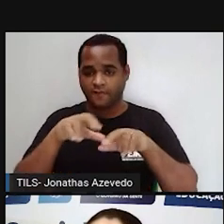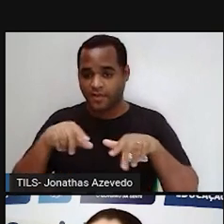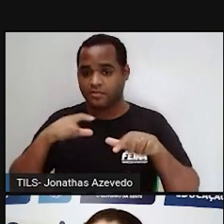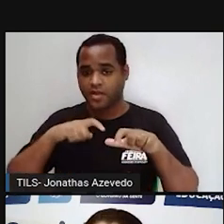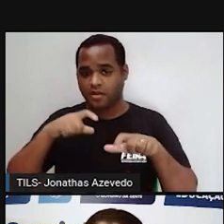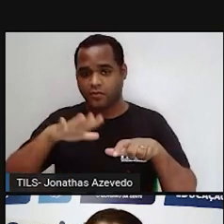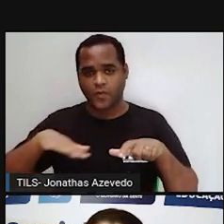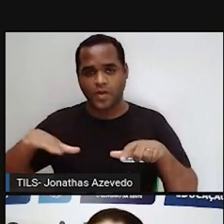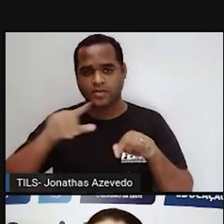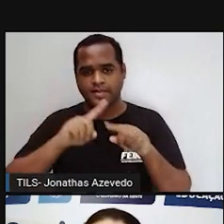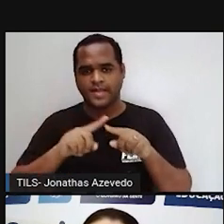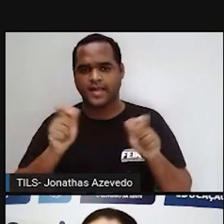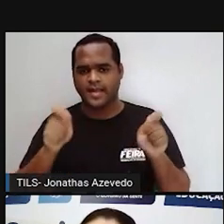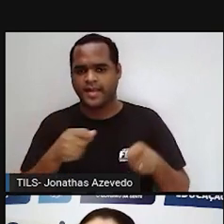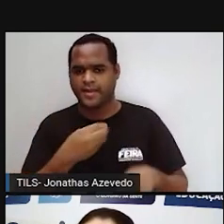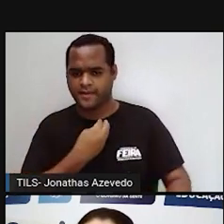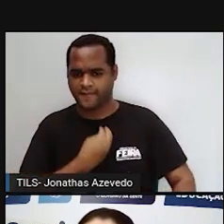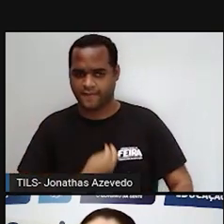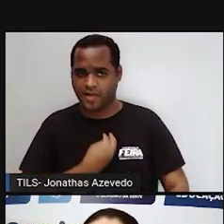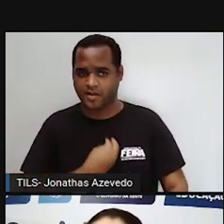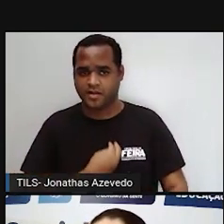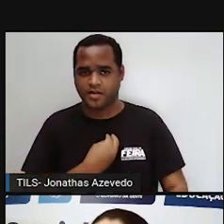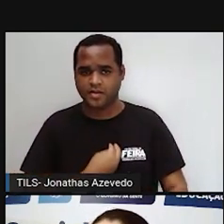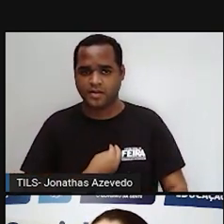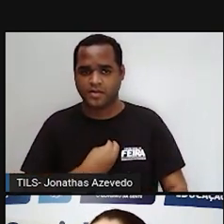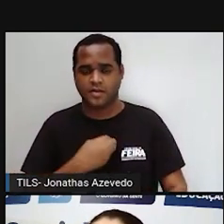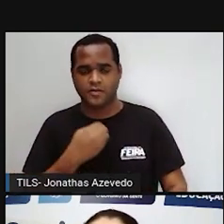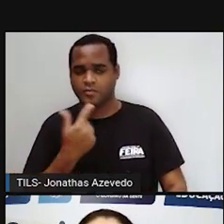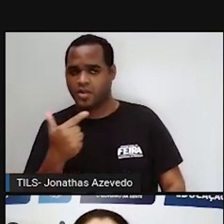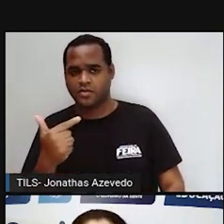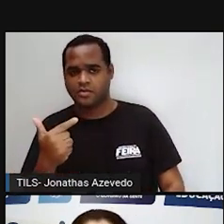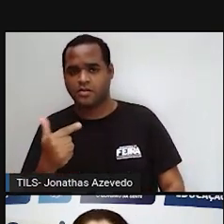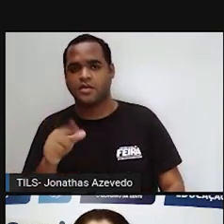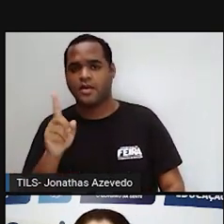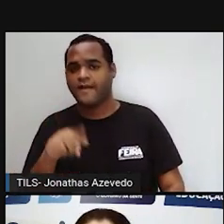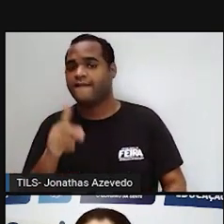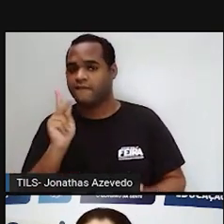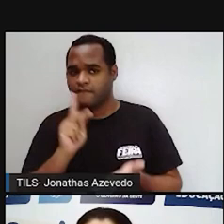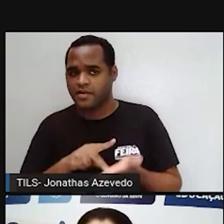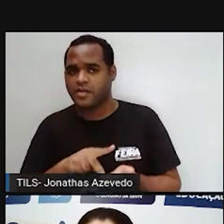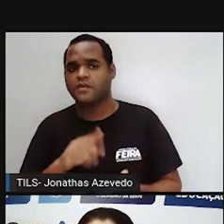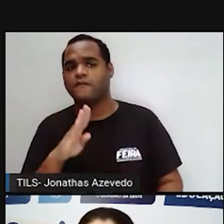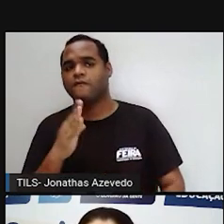abióticos. Essa afirmação é verdadeira ou é falsa?